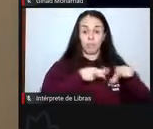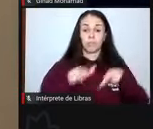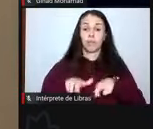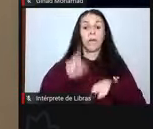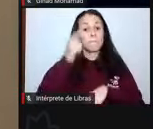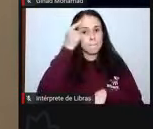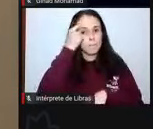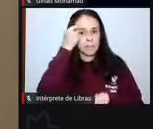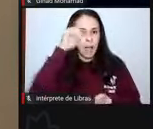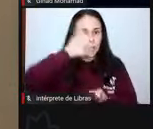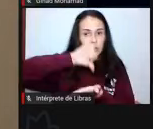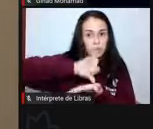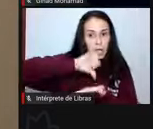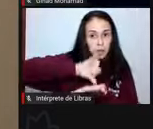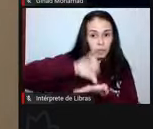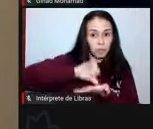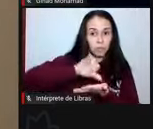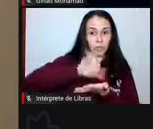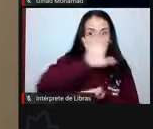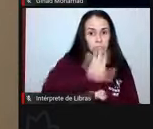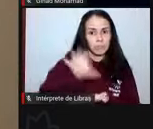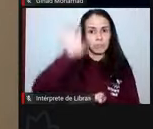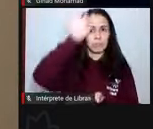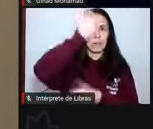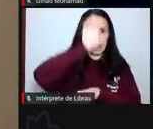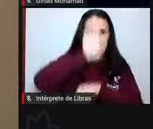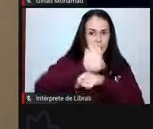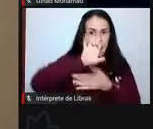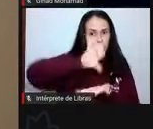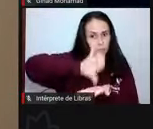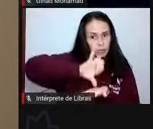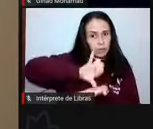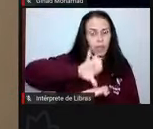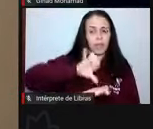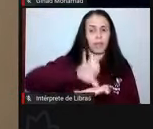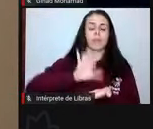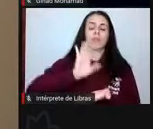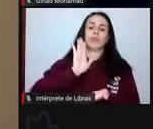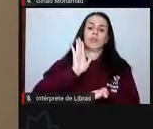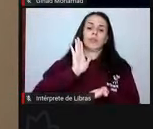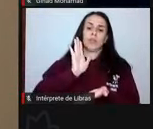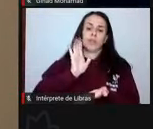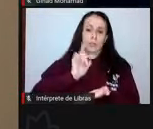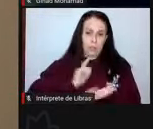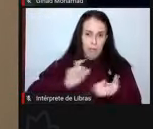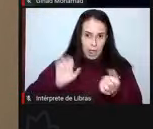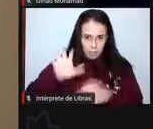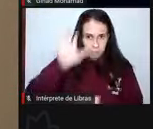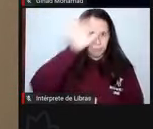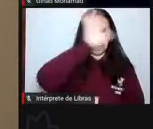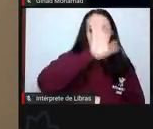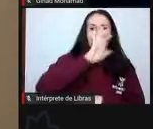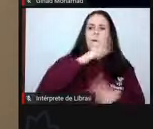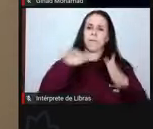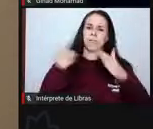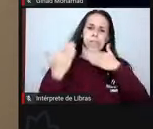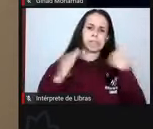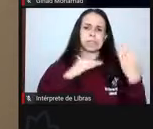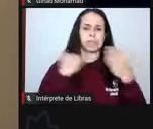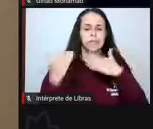central do Estado, muito embora tenha registrado óbitos totalmente lamentáveis, tenha